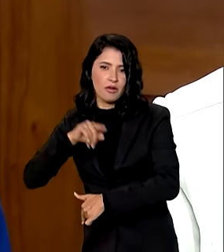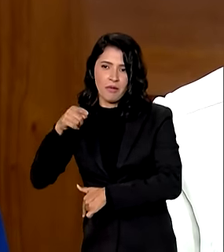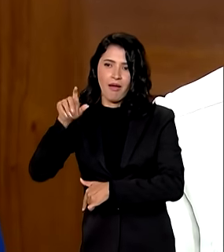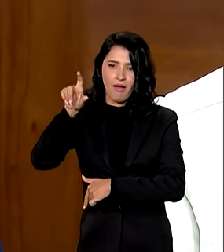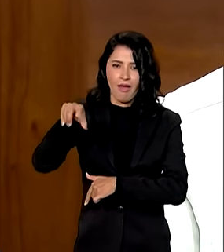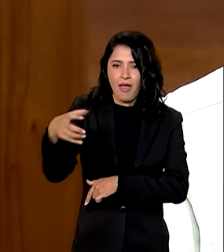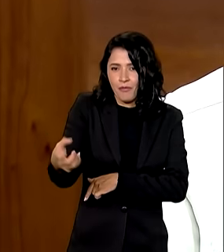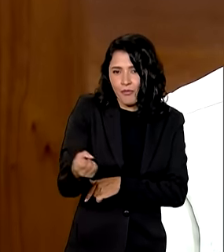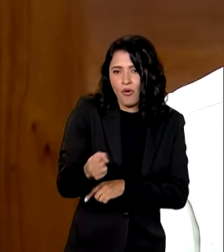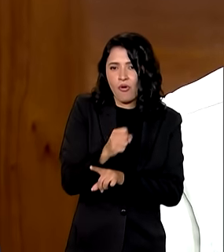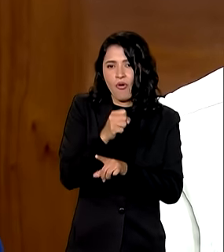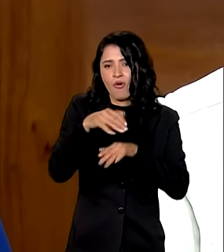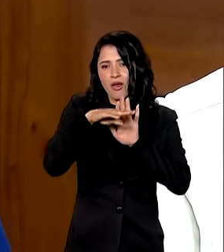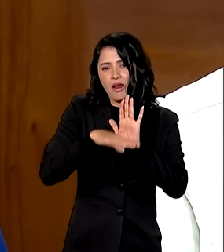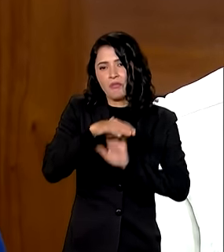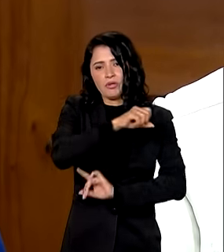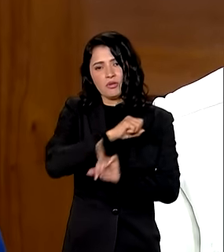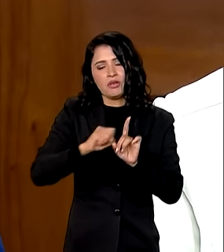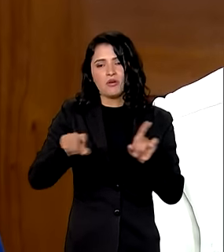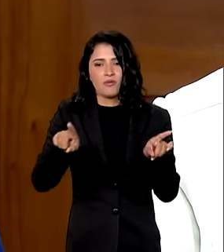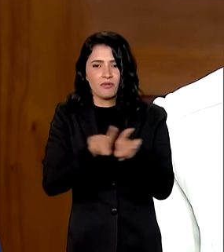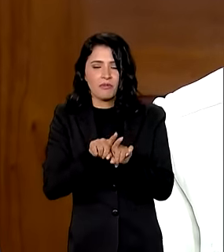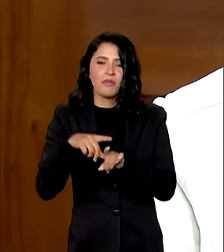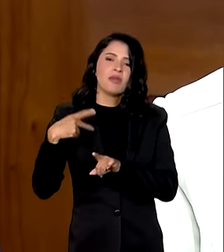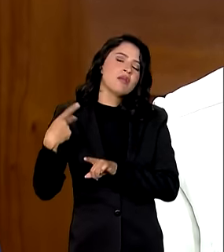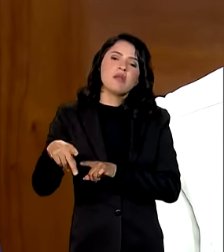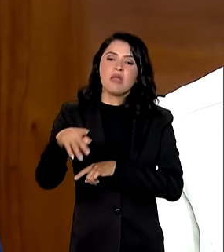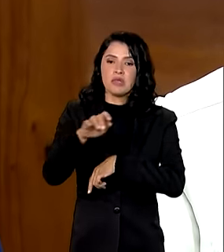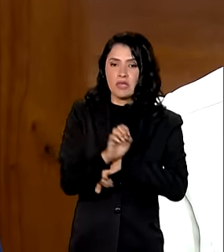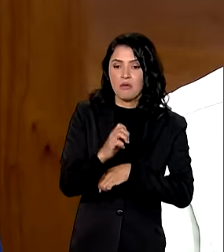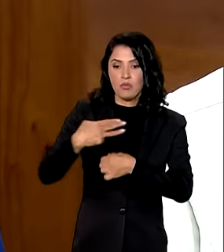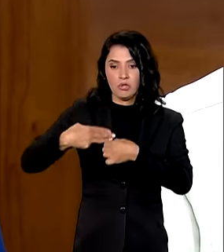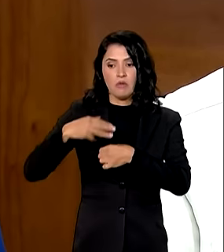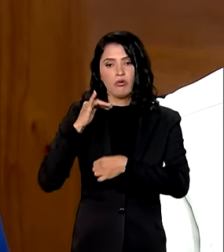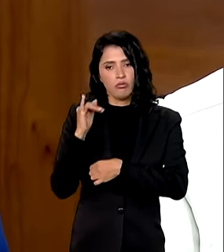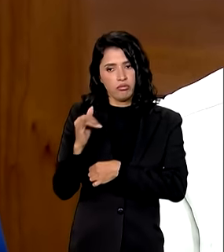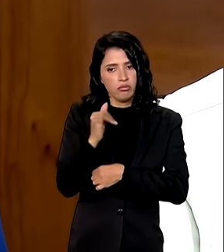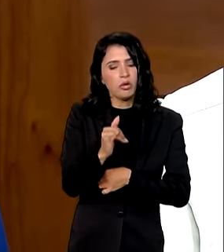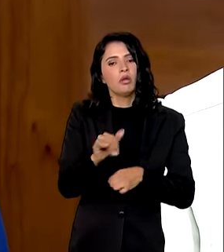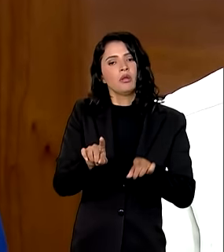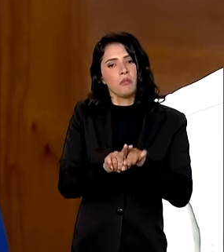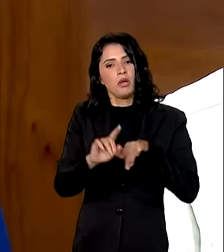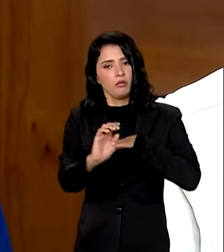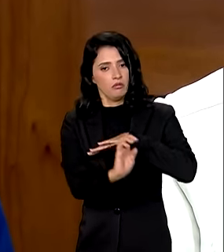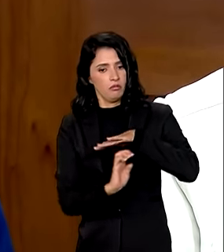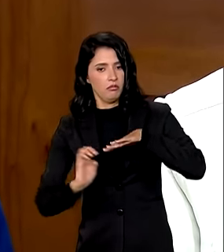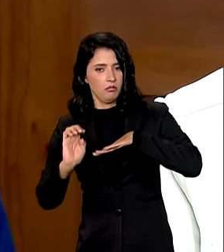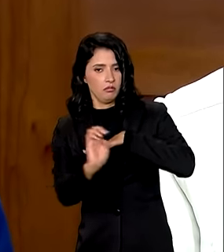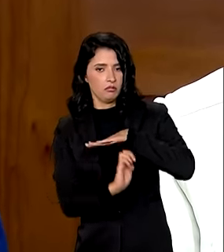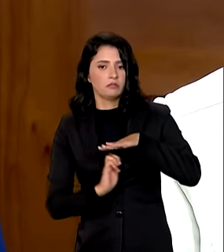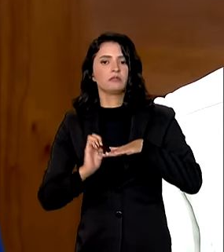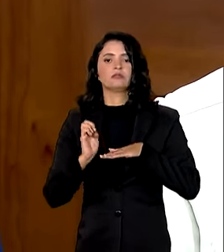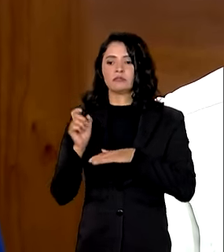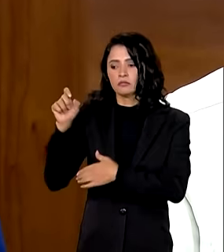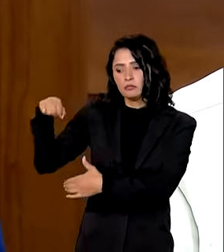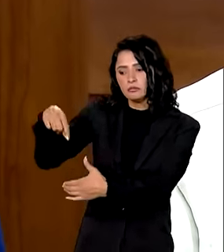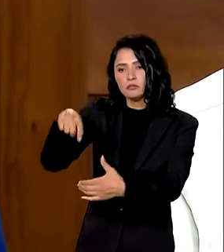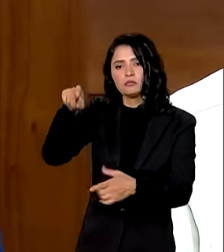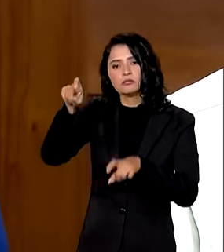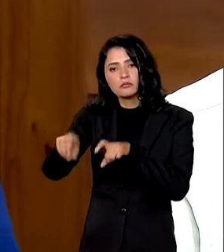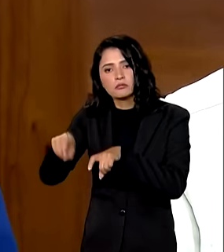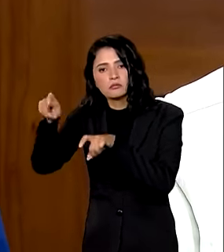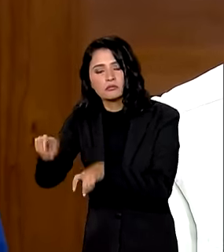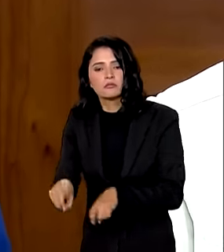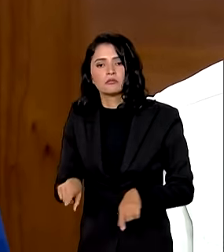programas sociais, para Estado e municípios, para empresas, produtores rurais.